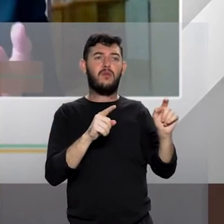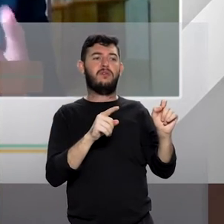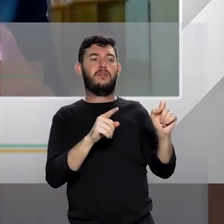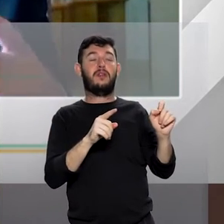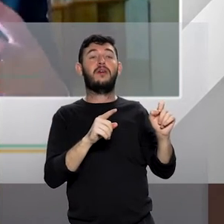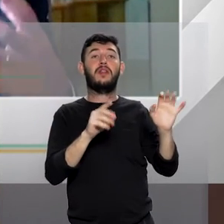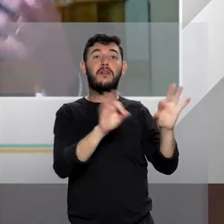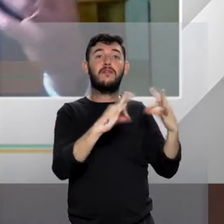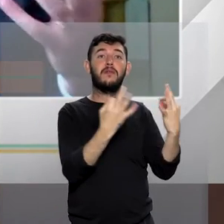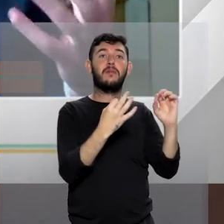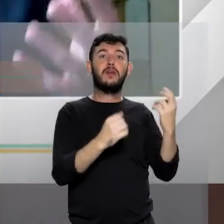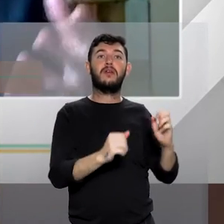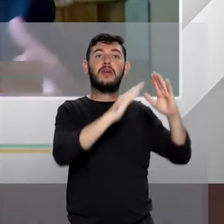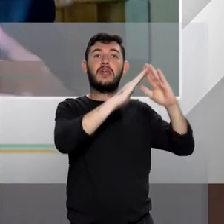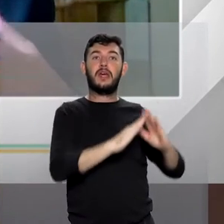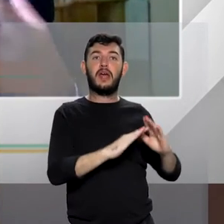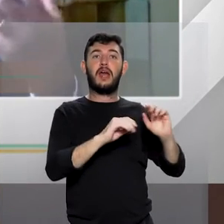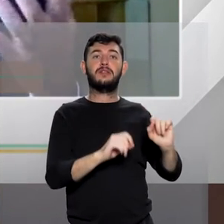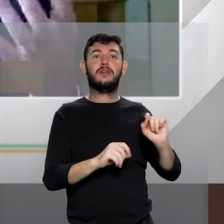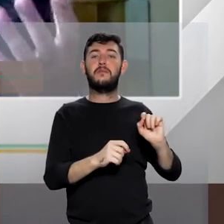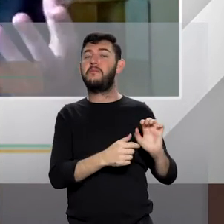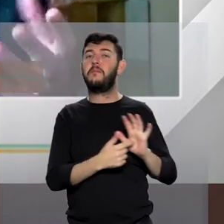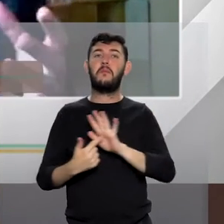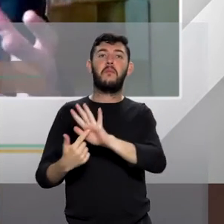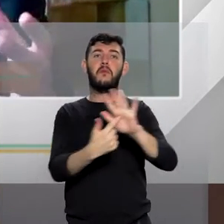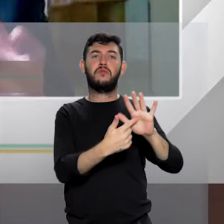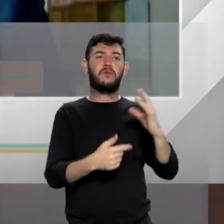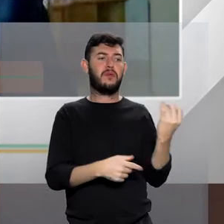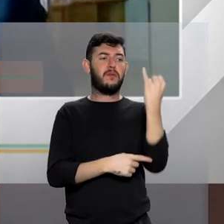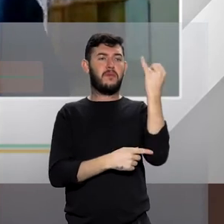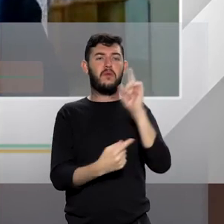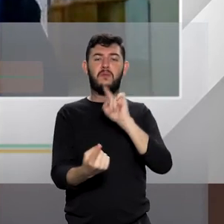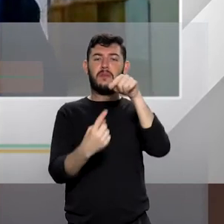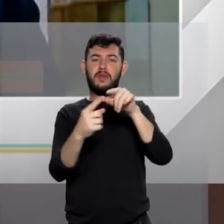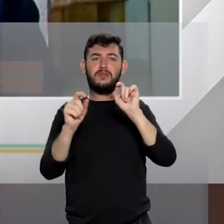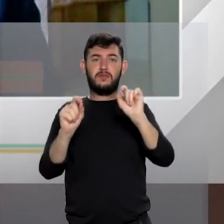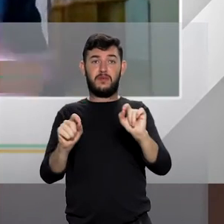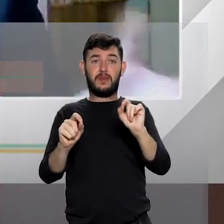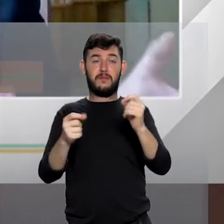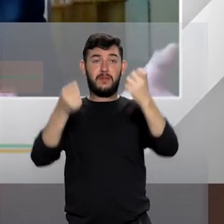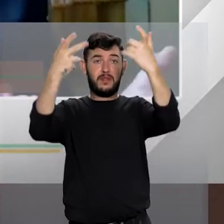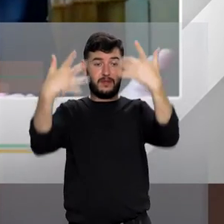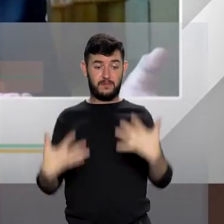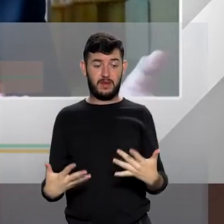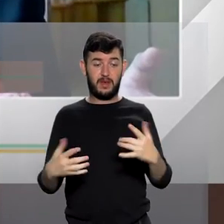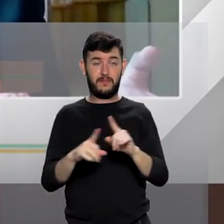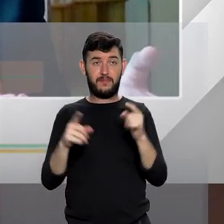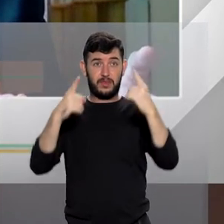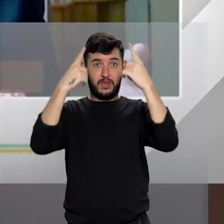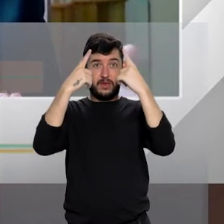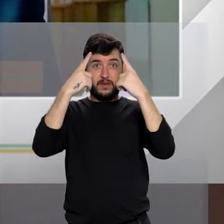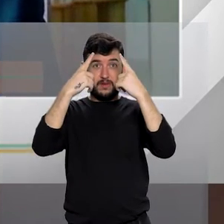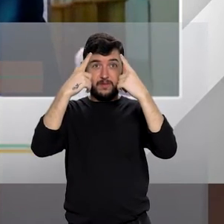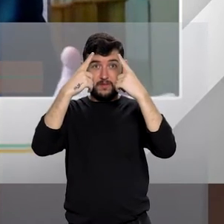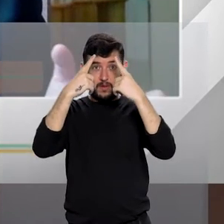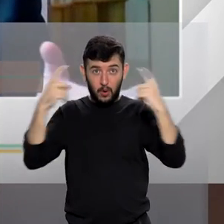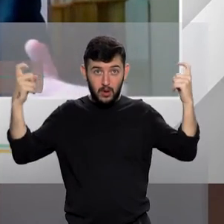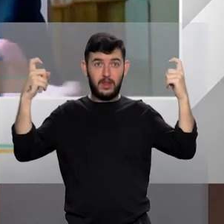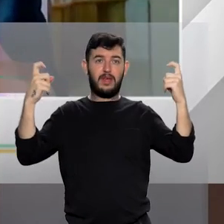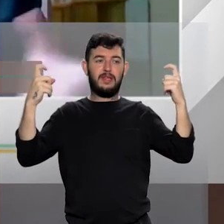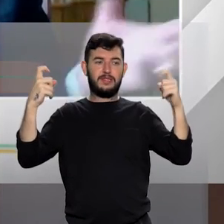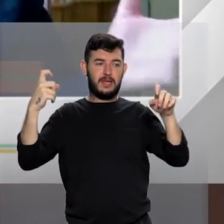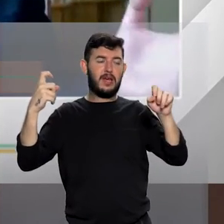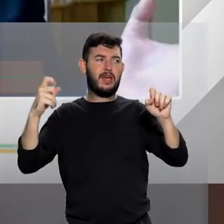extremamente importante para desconstruir aquela mentalidade de que violência doméstica é crime de menor potencial ofensivo,